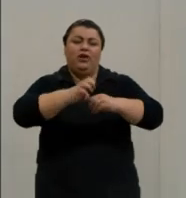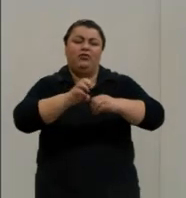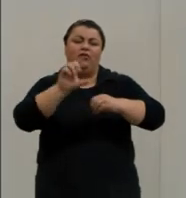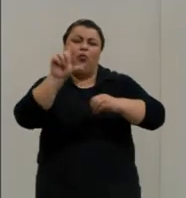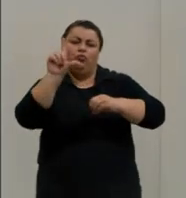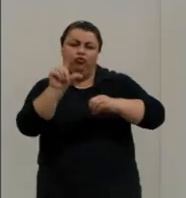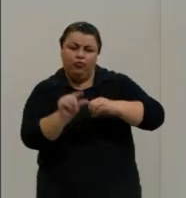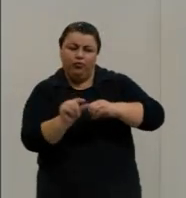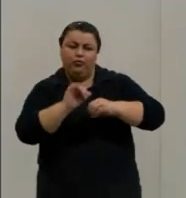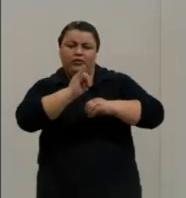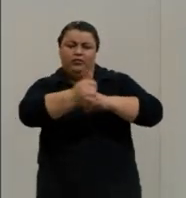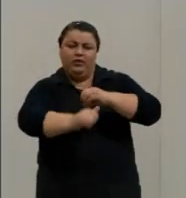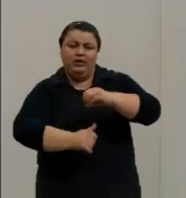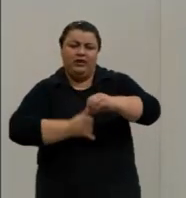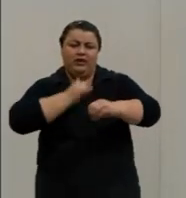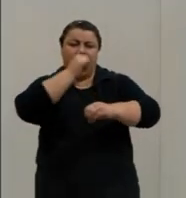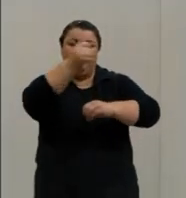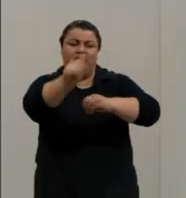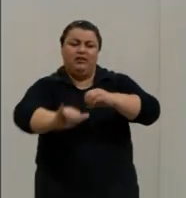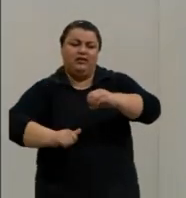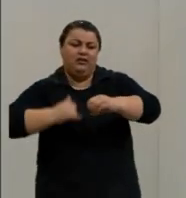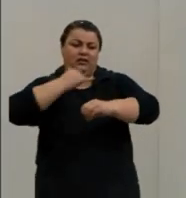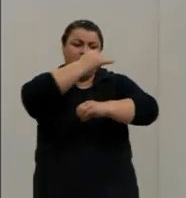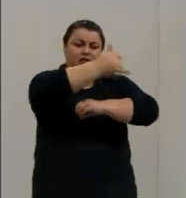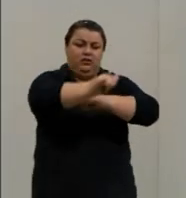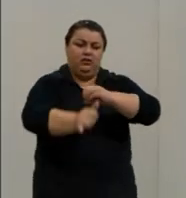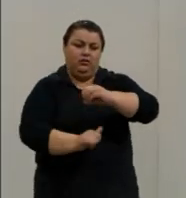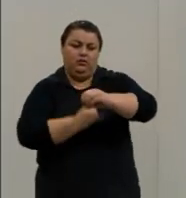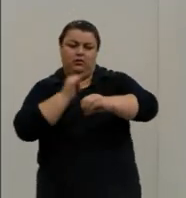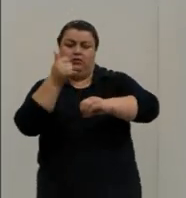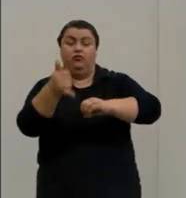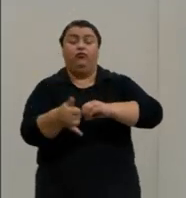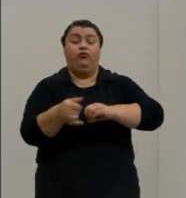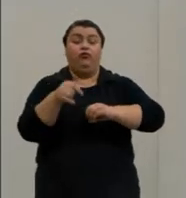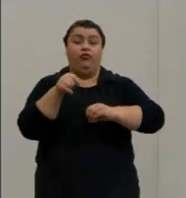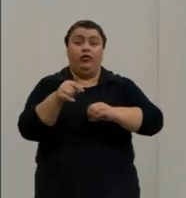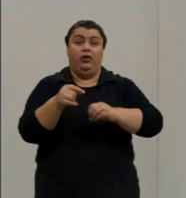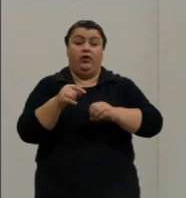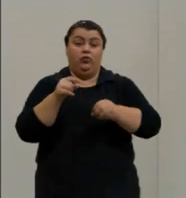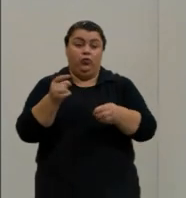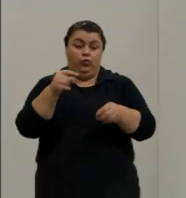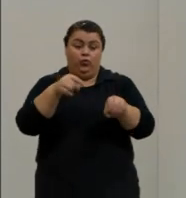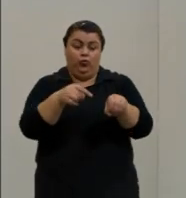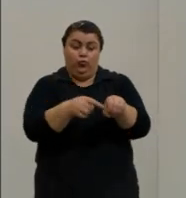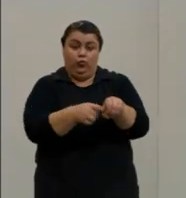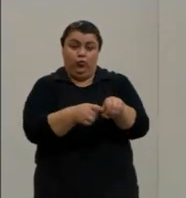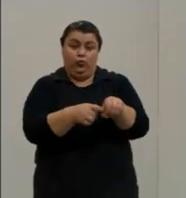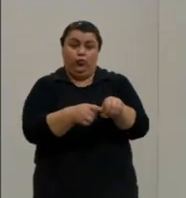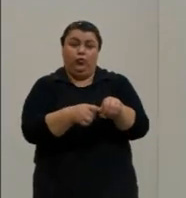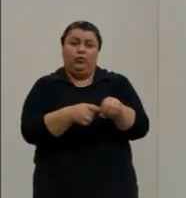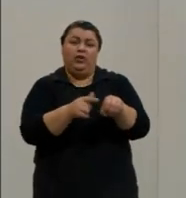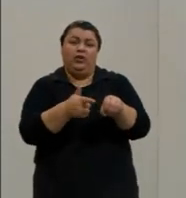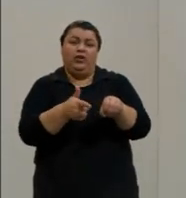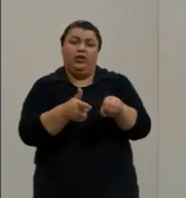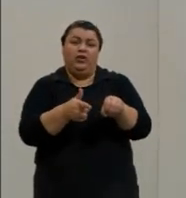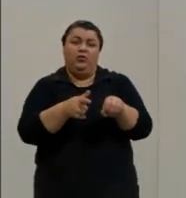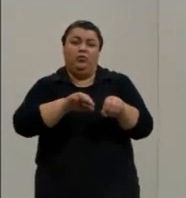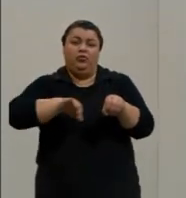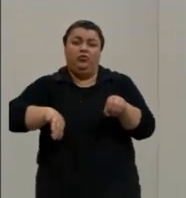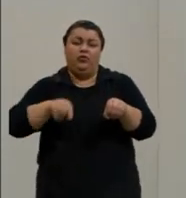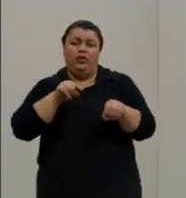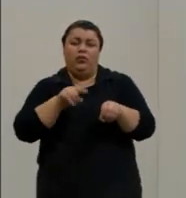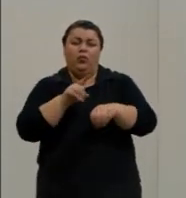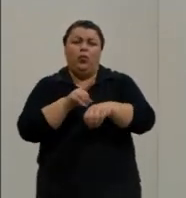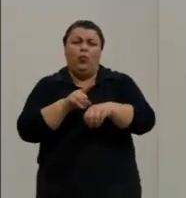conforme essa órbita, né, conforme giravam ao redor do núcleo, eles perdiam energia e que em algum momento esses elétrons